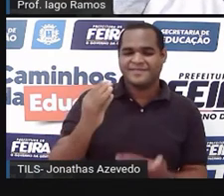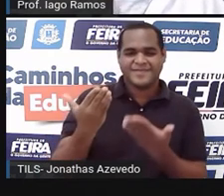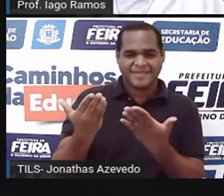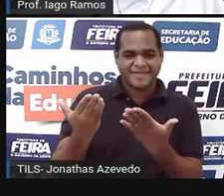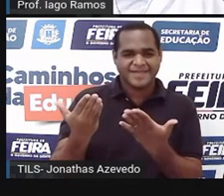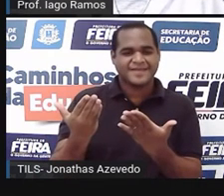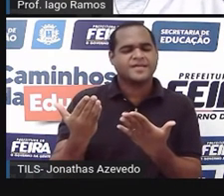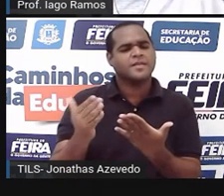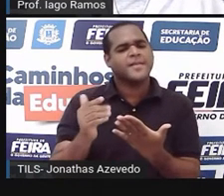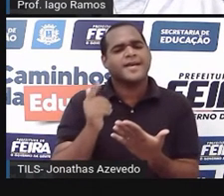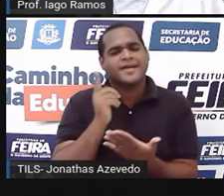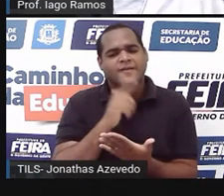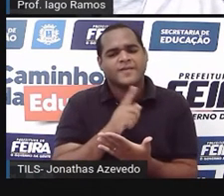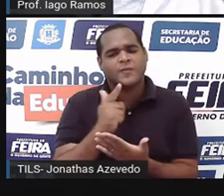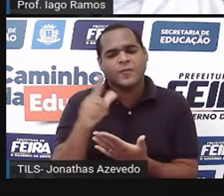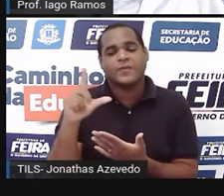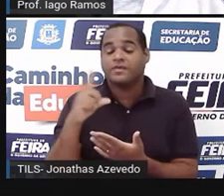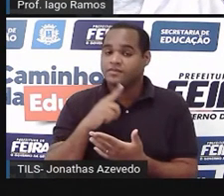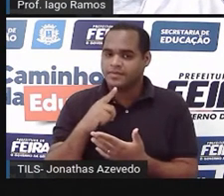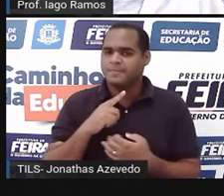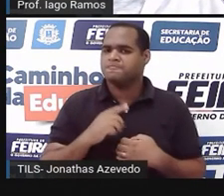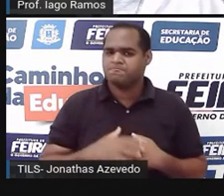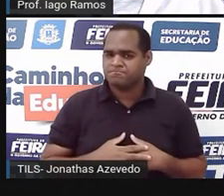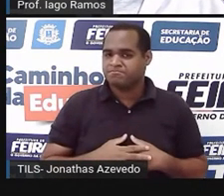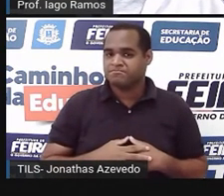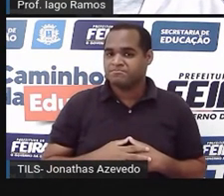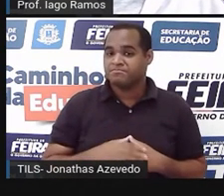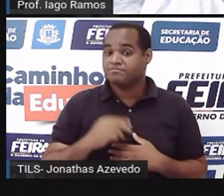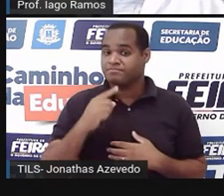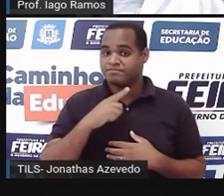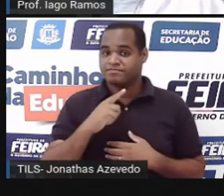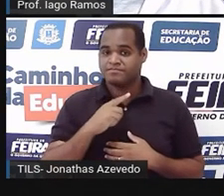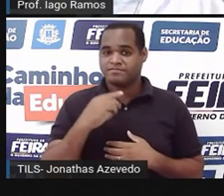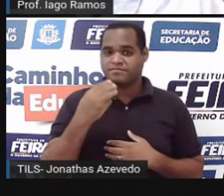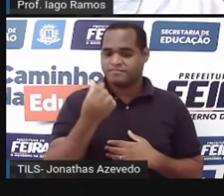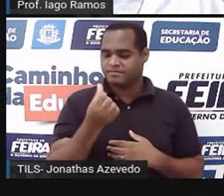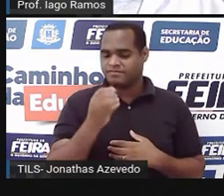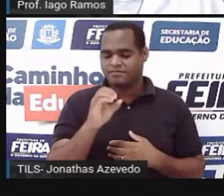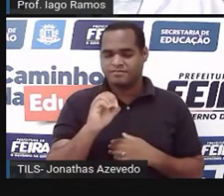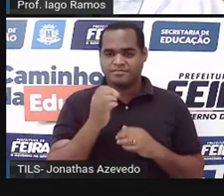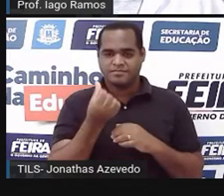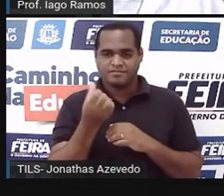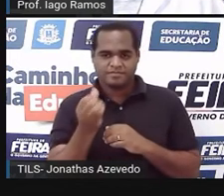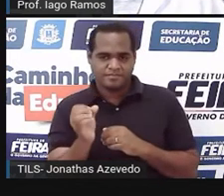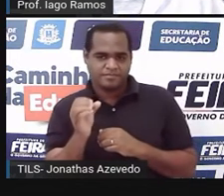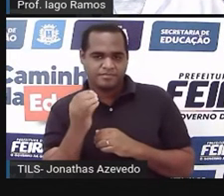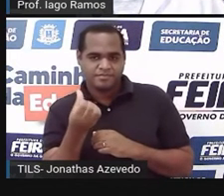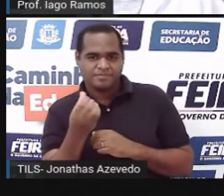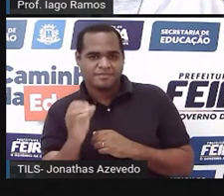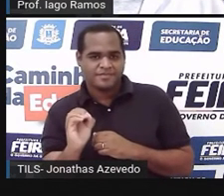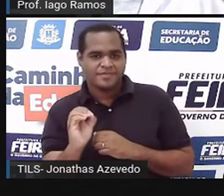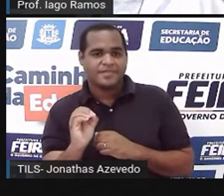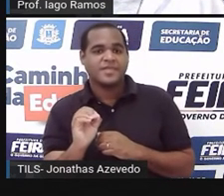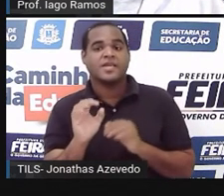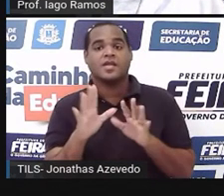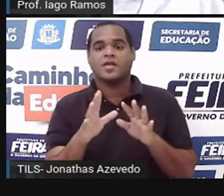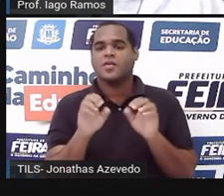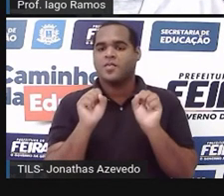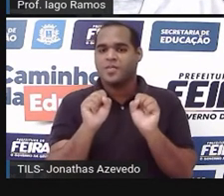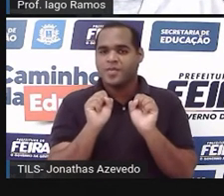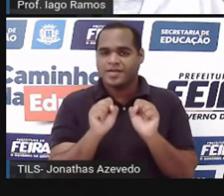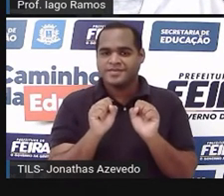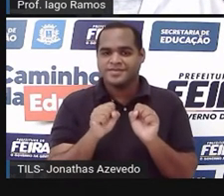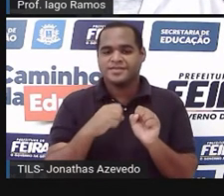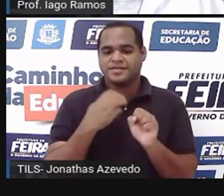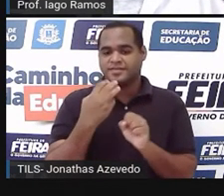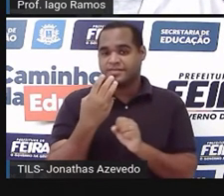só que aqui dá para fazer de outro jeito, se eu vou somar três números 60, eu posso apenas fazer três vezes 60 e